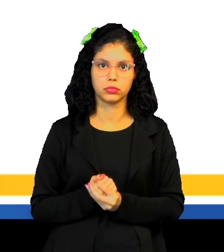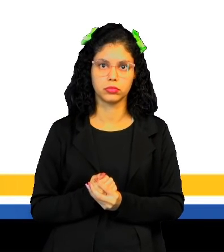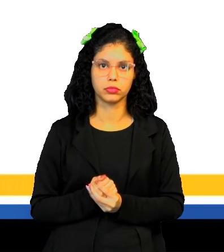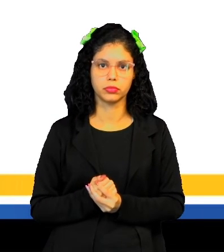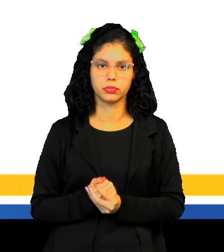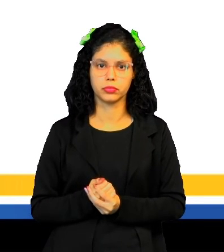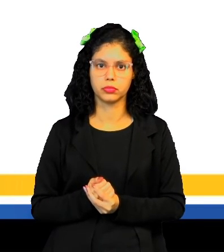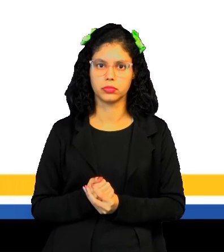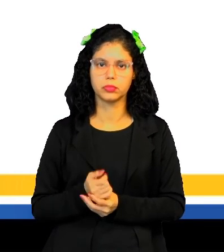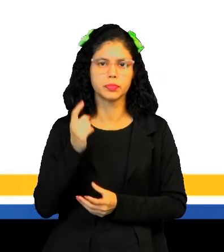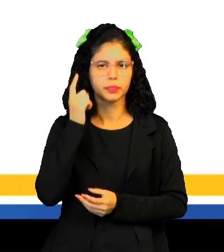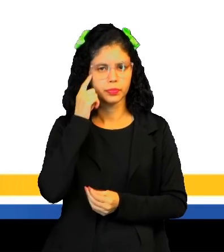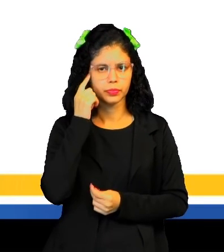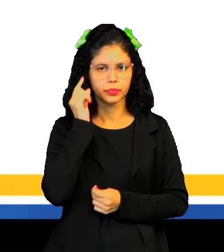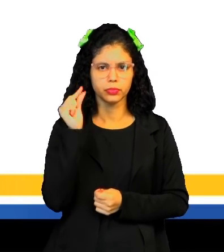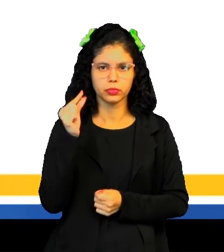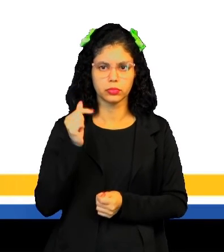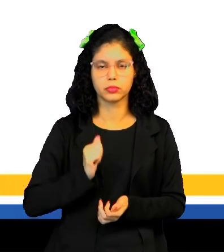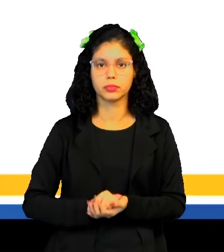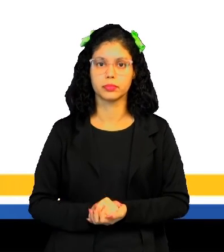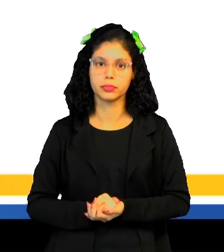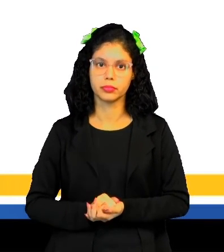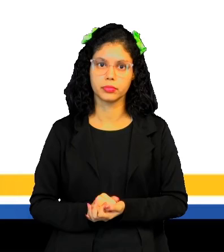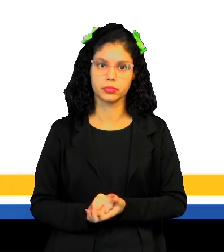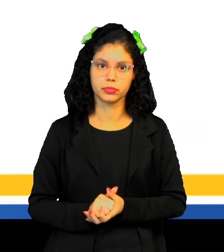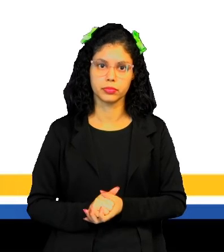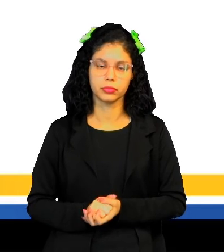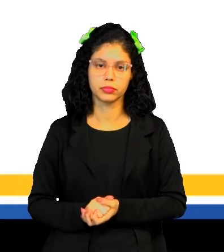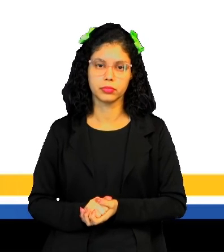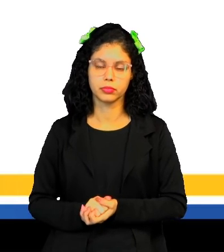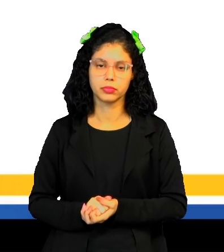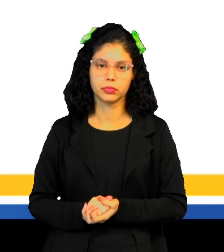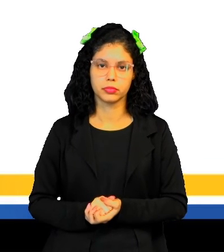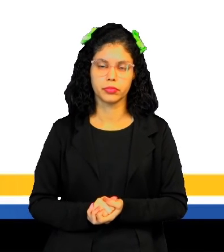Vamos lá, pensando, botando a cabecinha para funcionar.